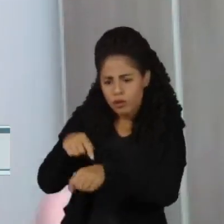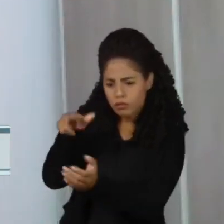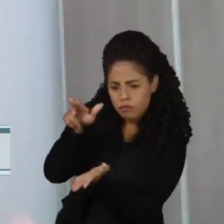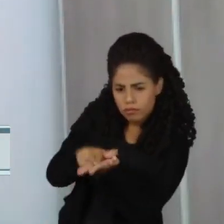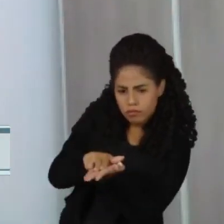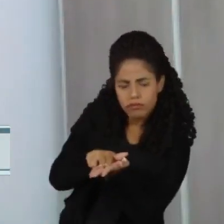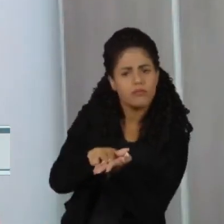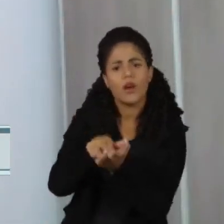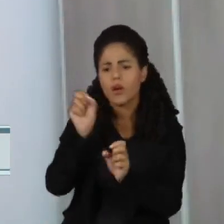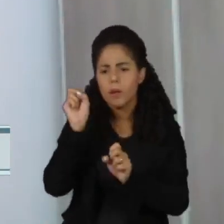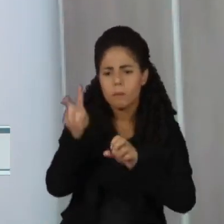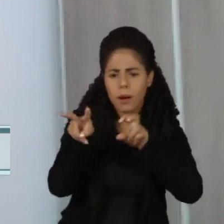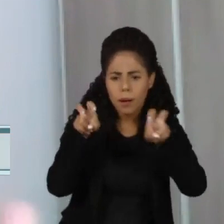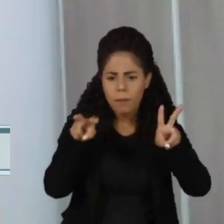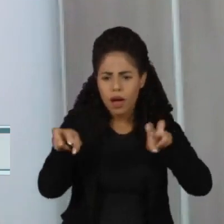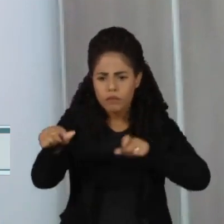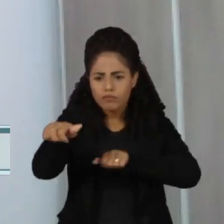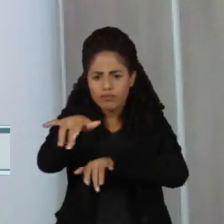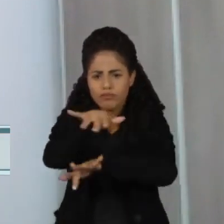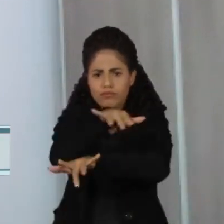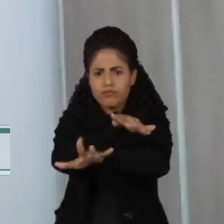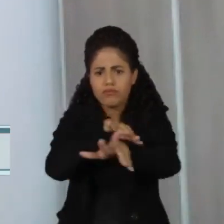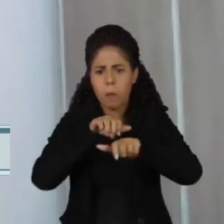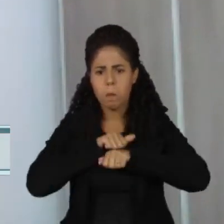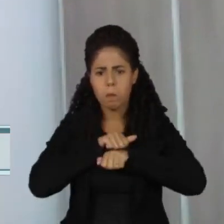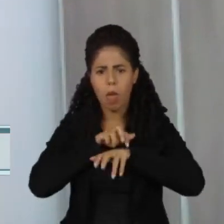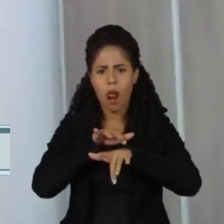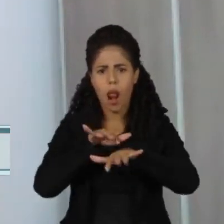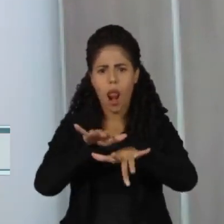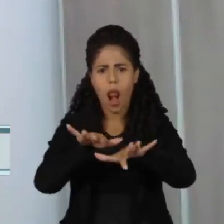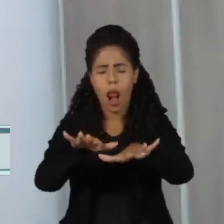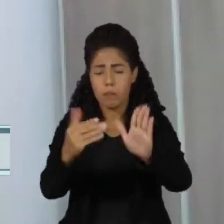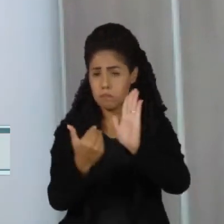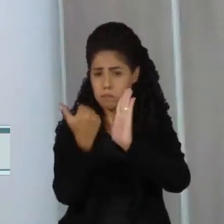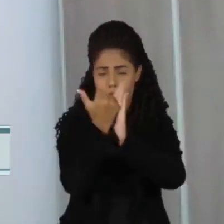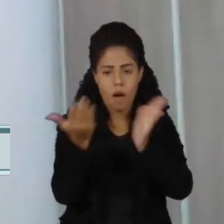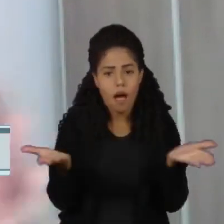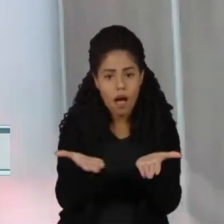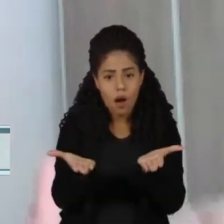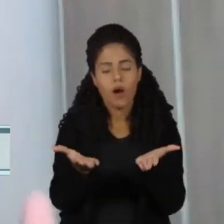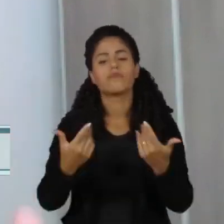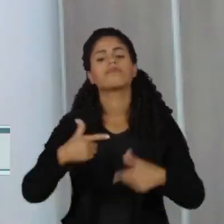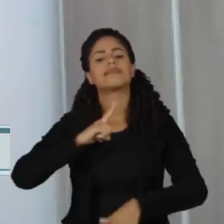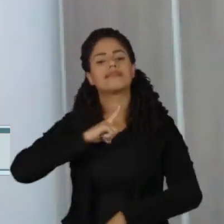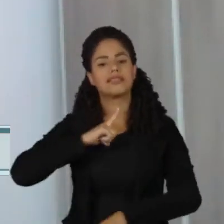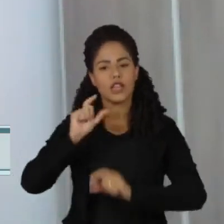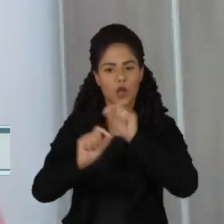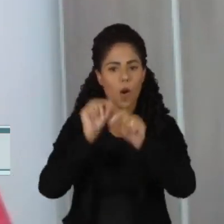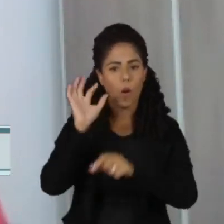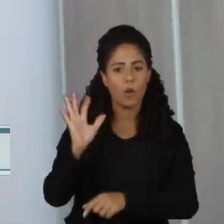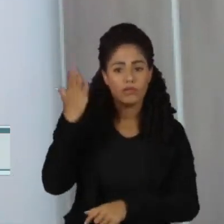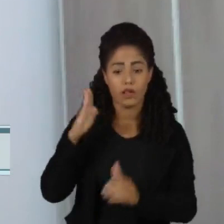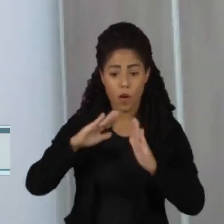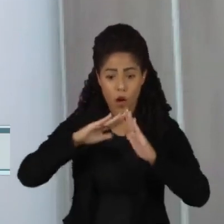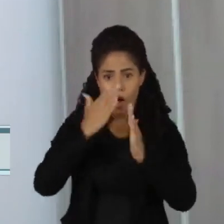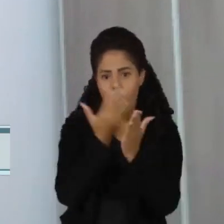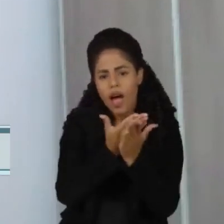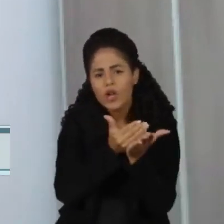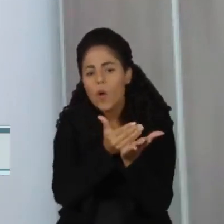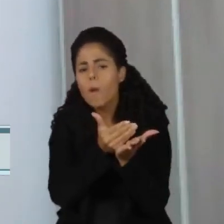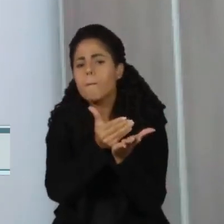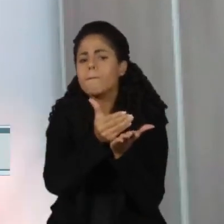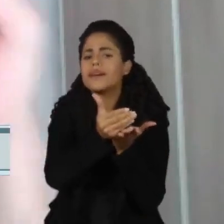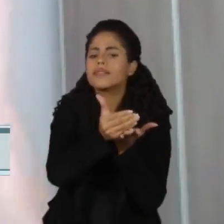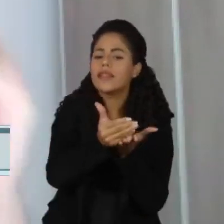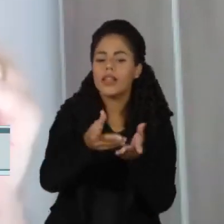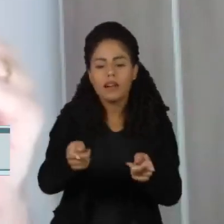circulação desses vírus está bastante intensa nesse grupetário. Então, gente teve essa pegada muito forte no começo das aulas, estava começando